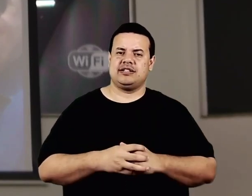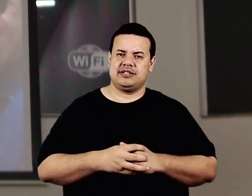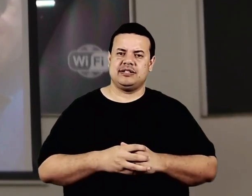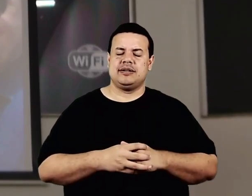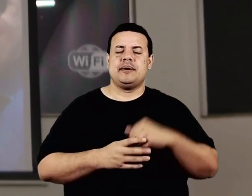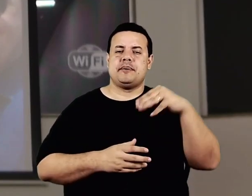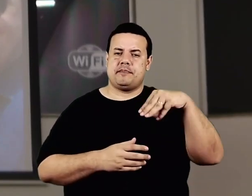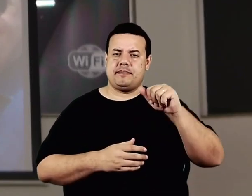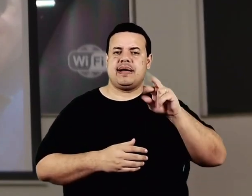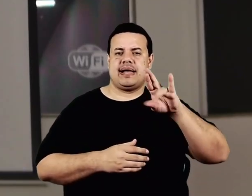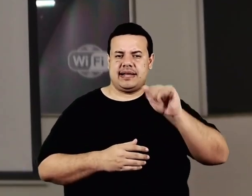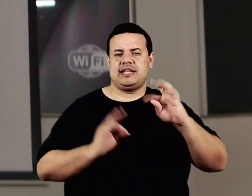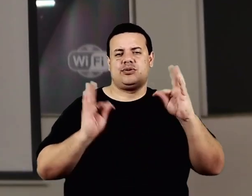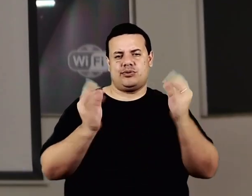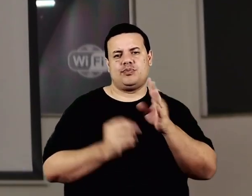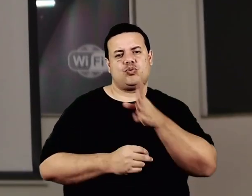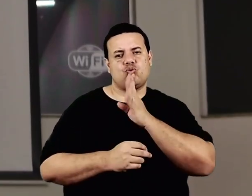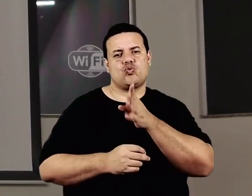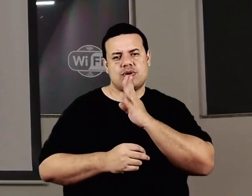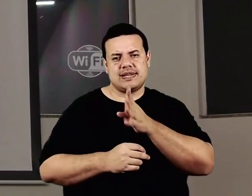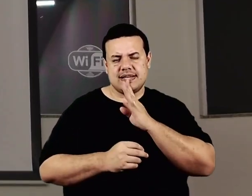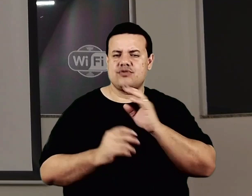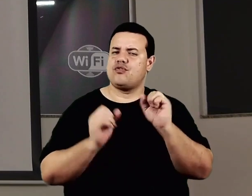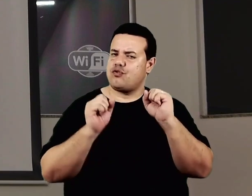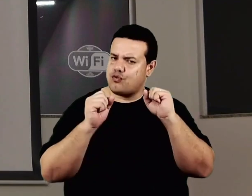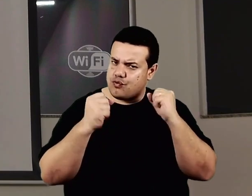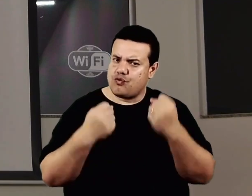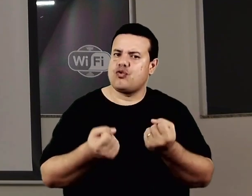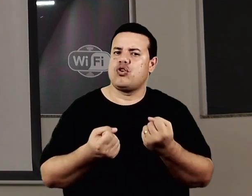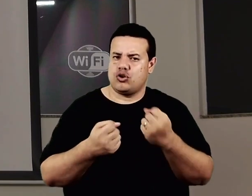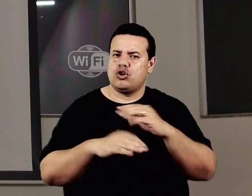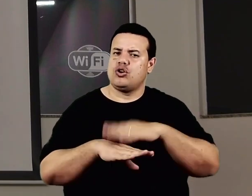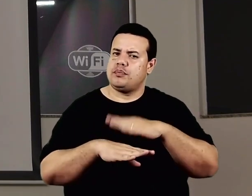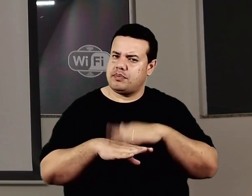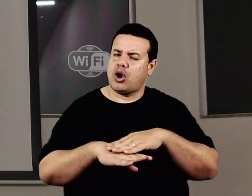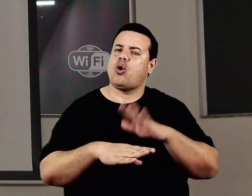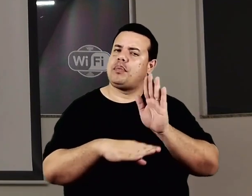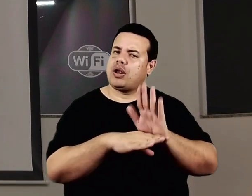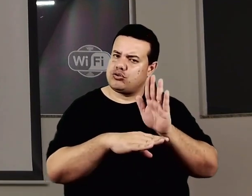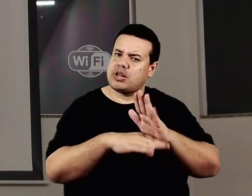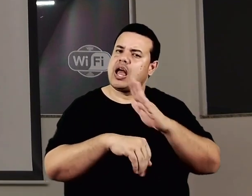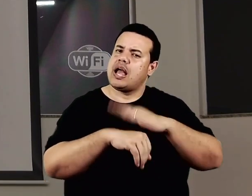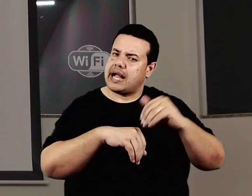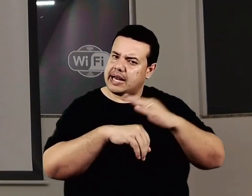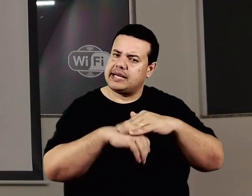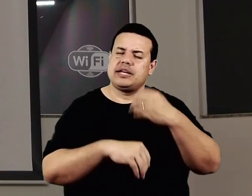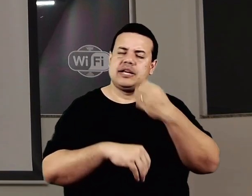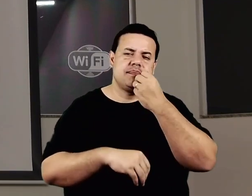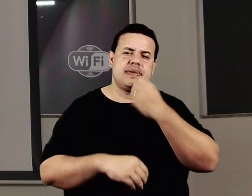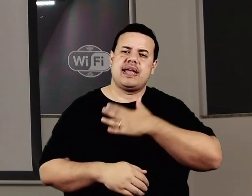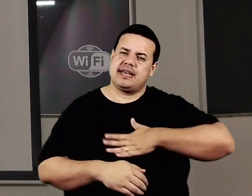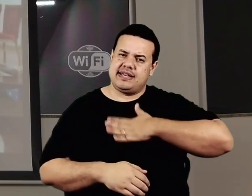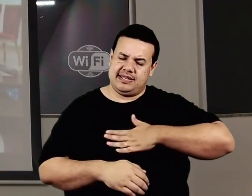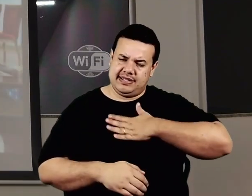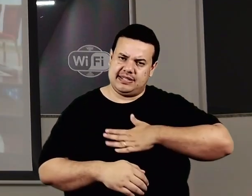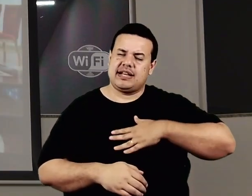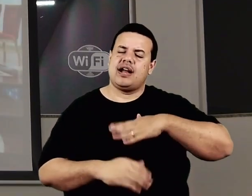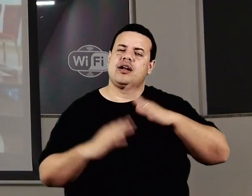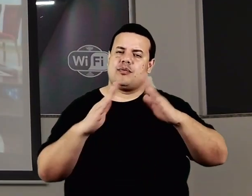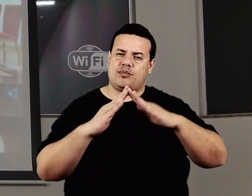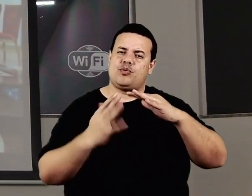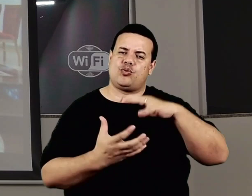conhecida, nunca mediu esforços quando se trata de proporcionar carinho e bem-estar para os idosos do Lar São José. São anos